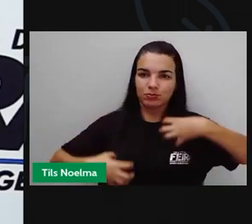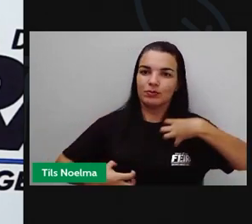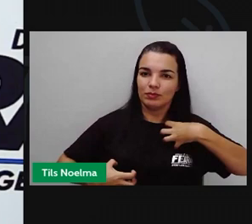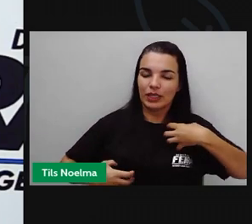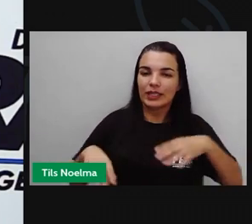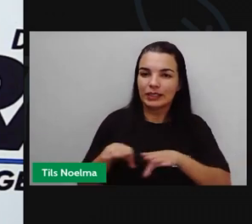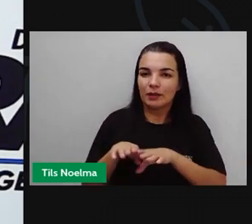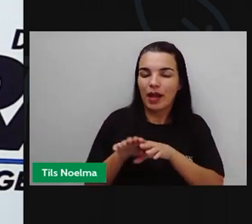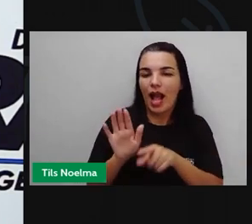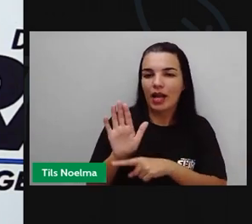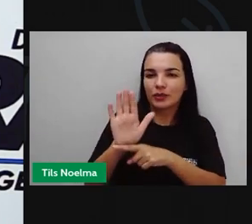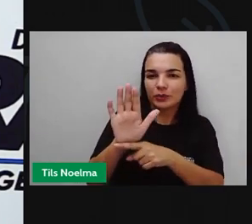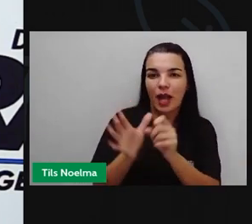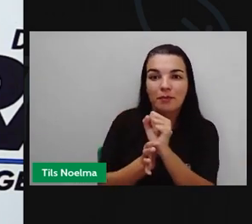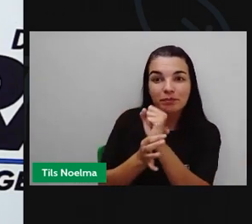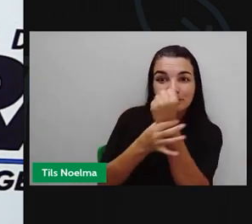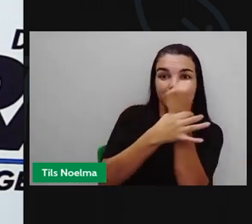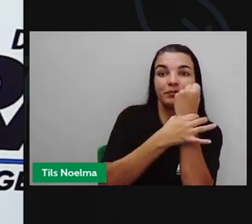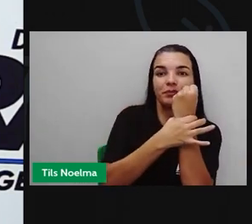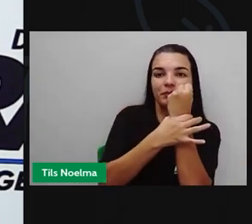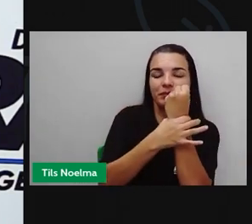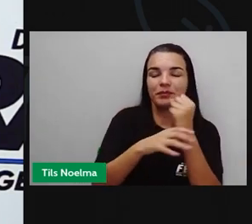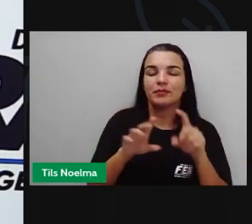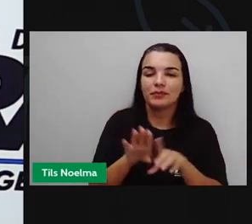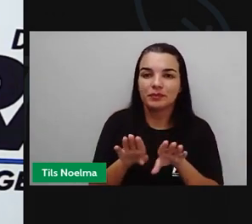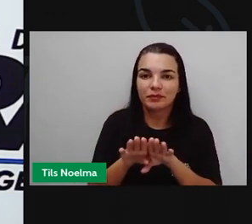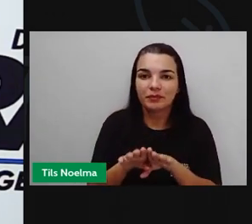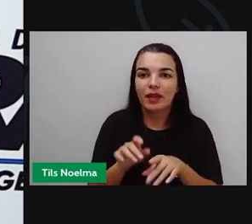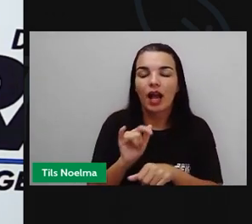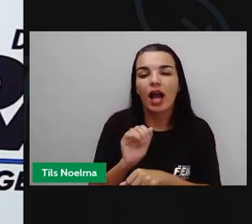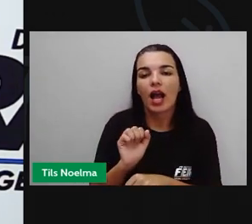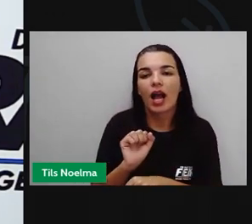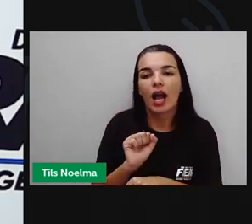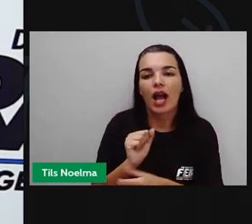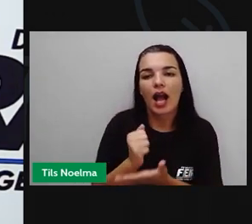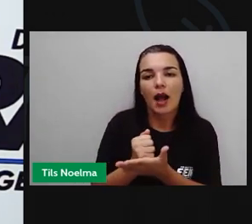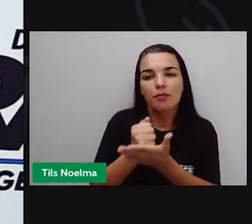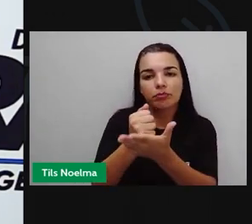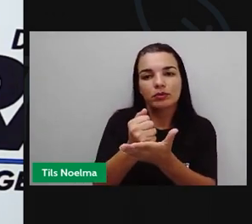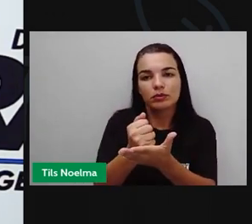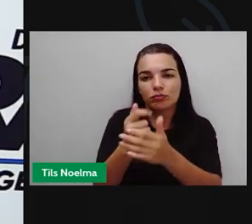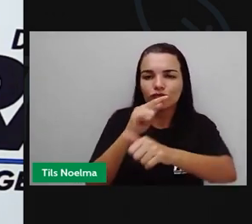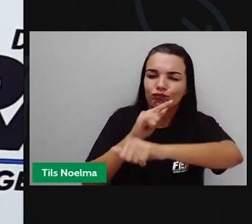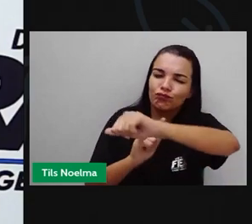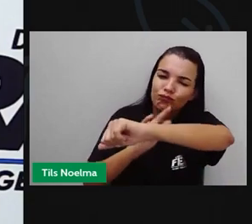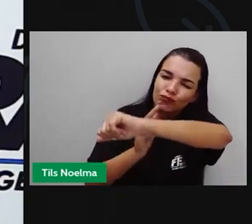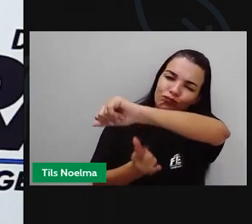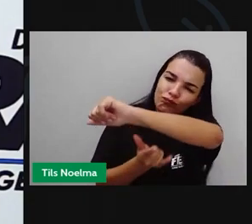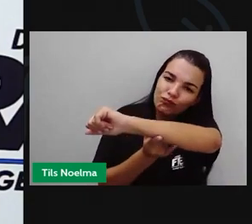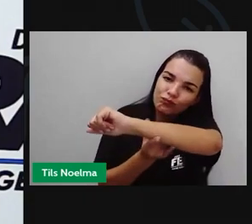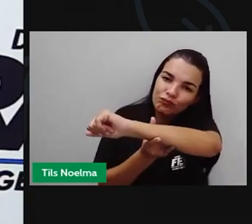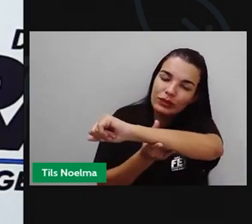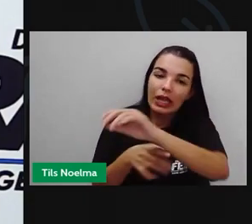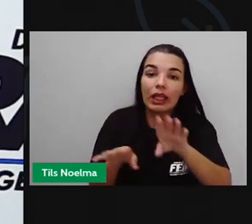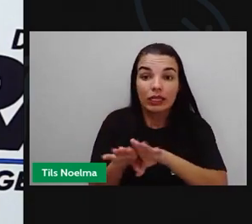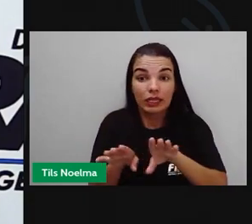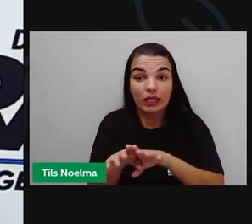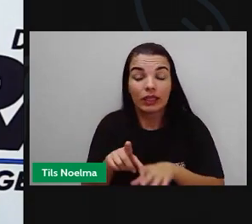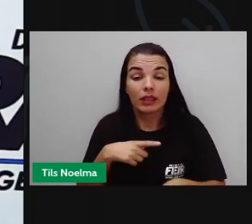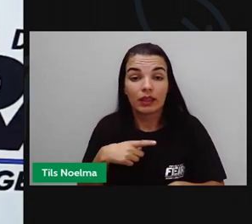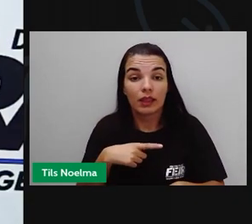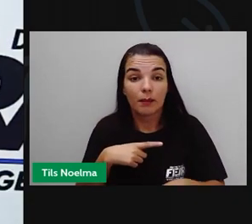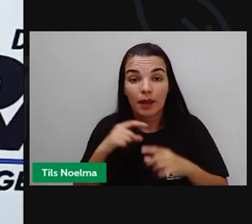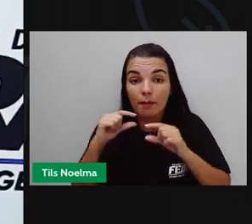ou que auxiliam aí, por exemplo, no processo digestório, né? E ainda temos os micro-organismos que